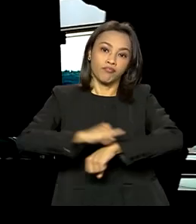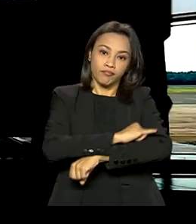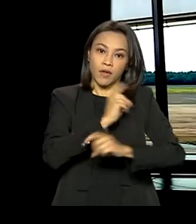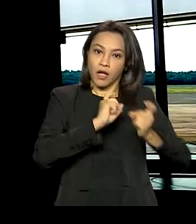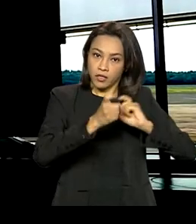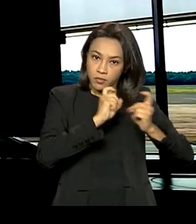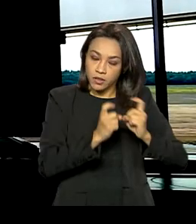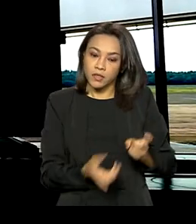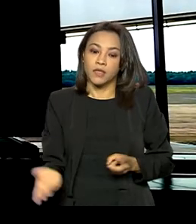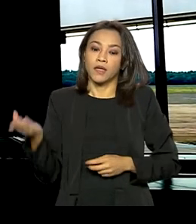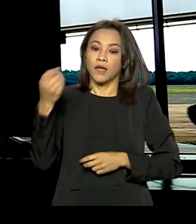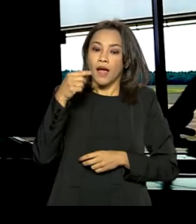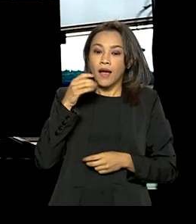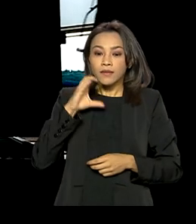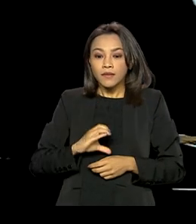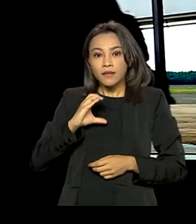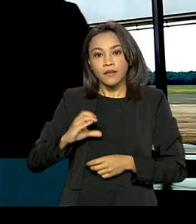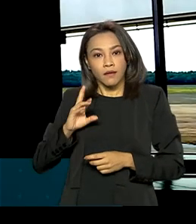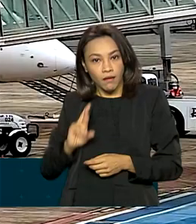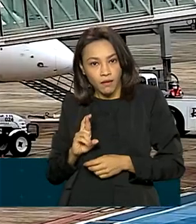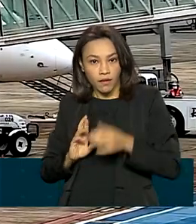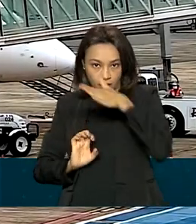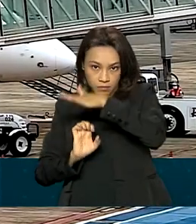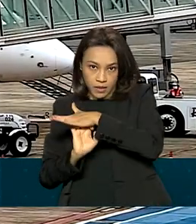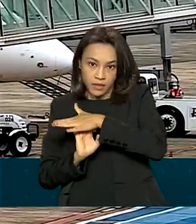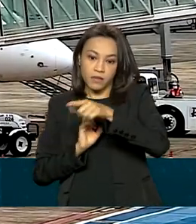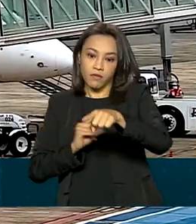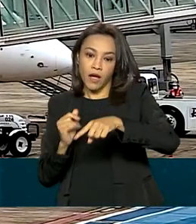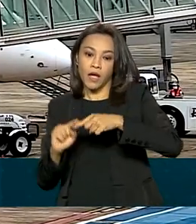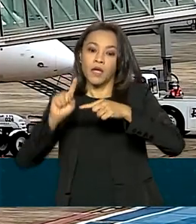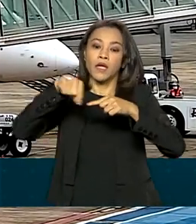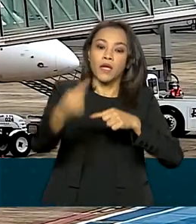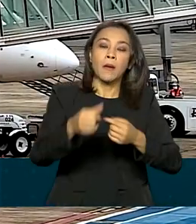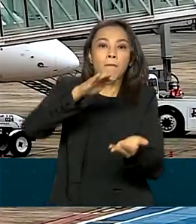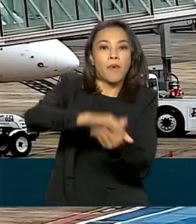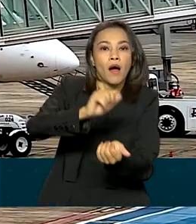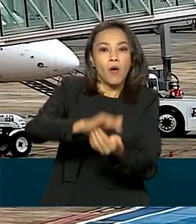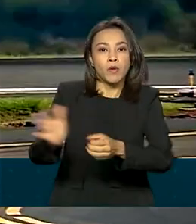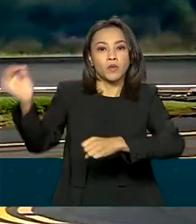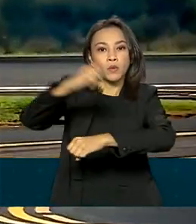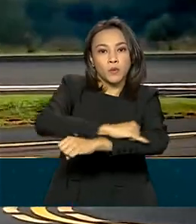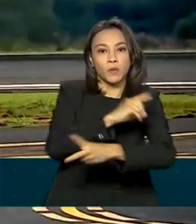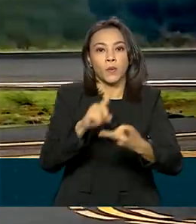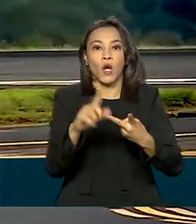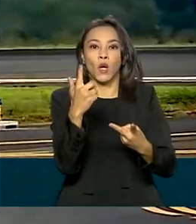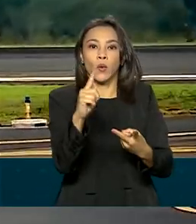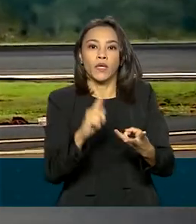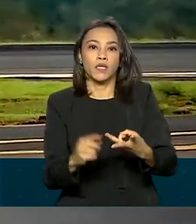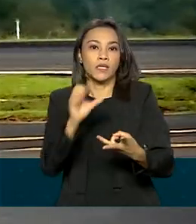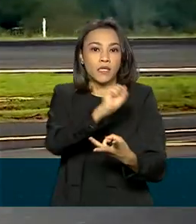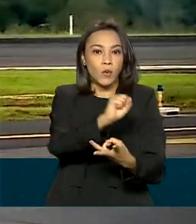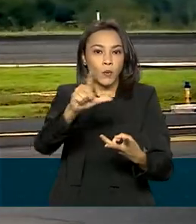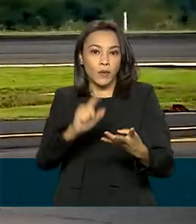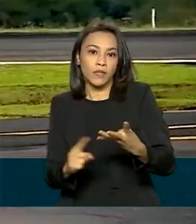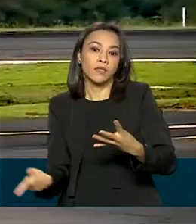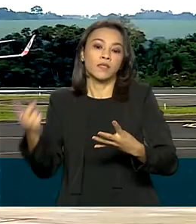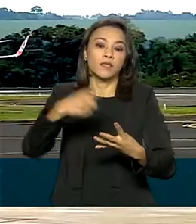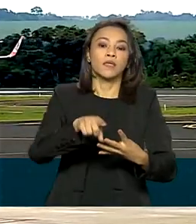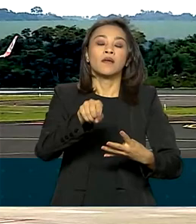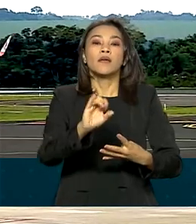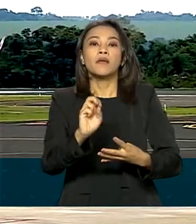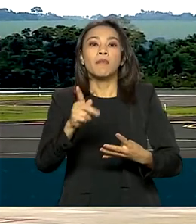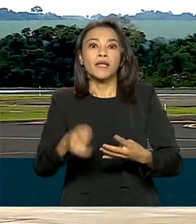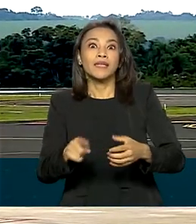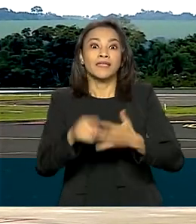central, a CCR também vai gerir os aeroportos de Palmas, Goiânia, São Luís, Imperatriz,